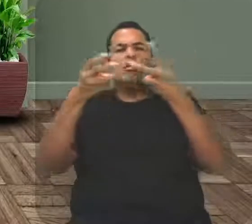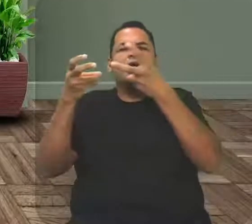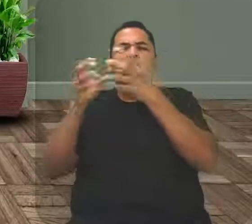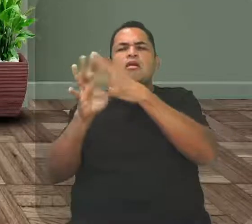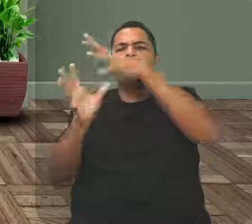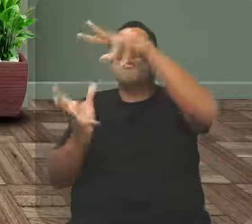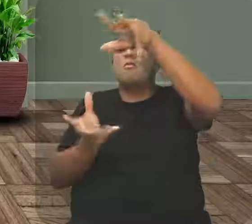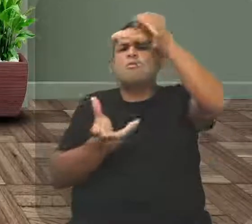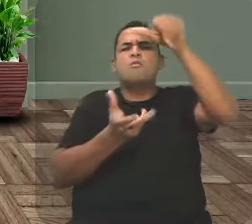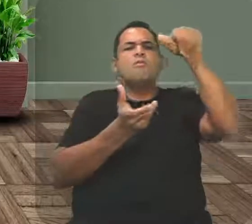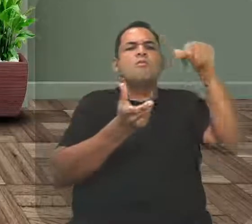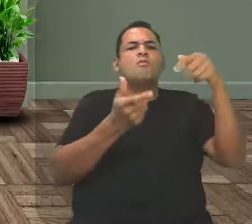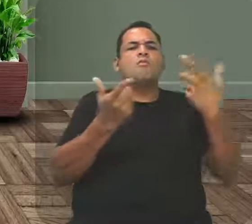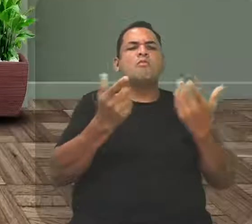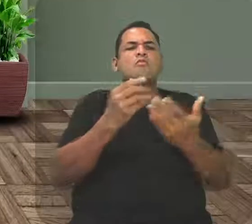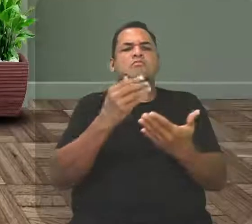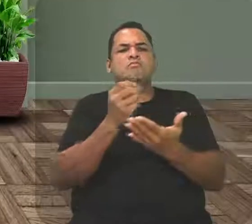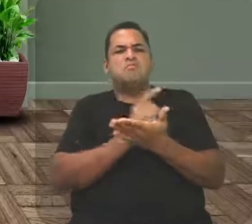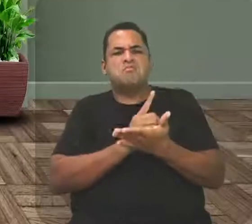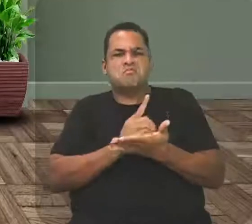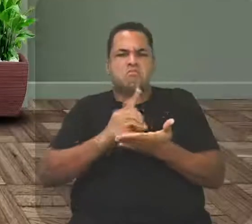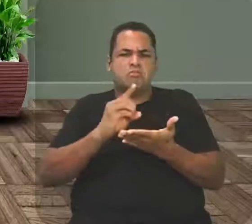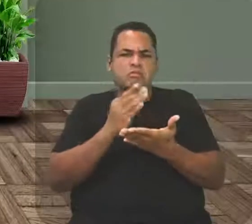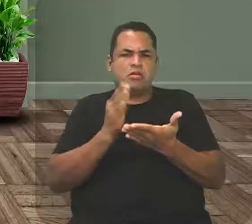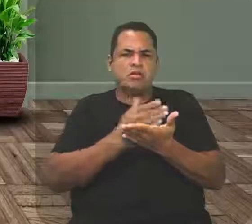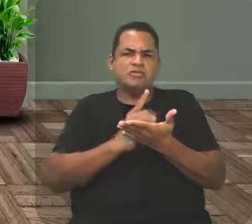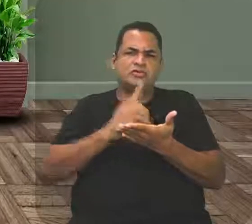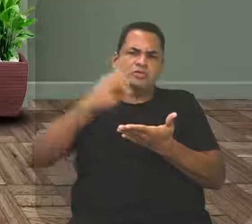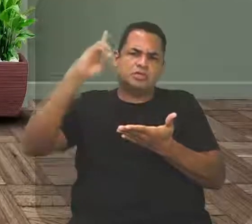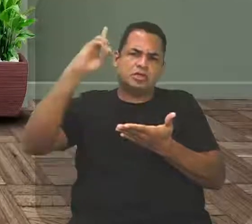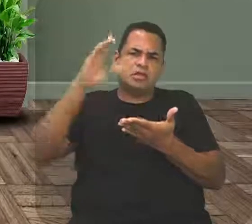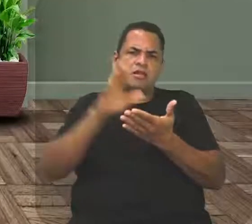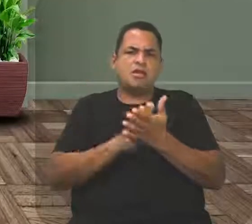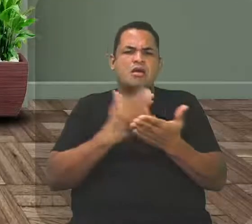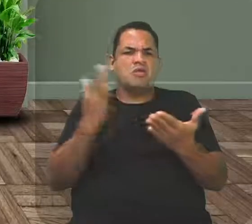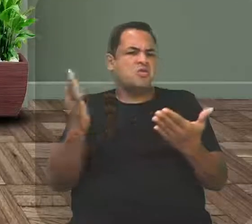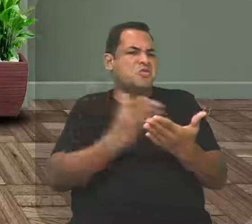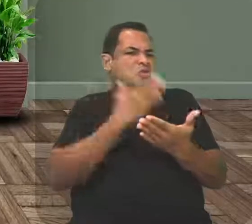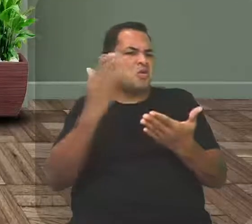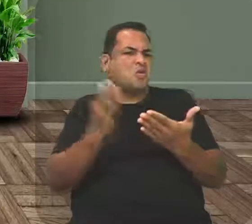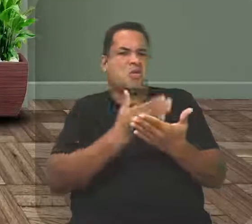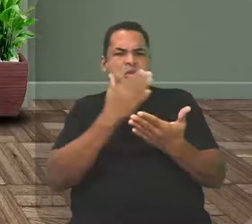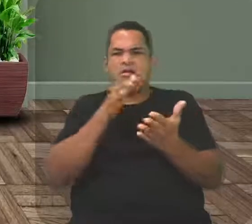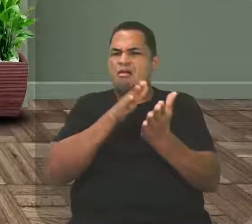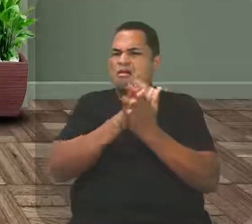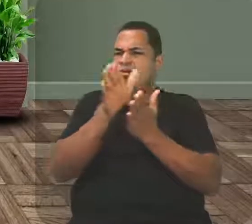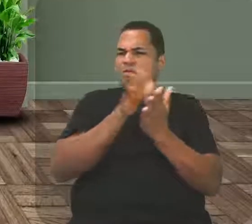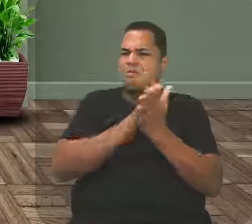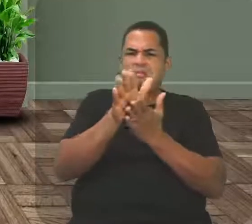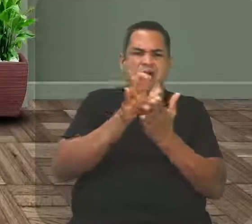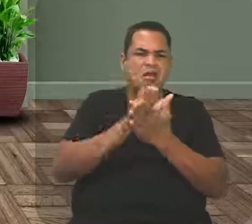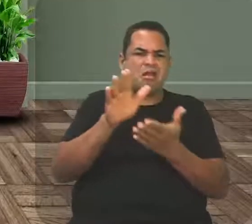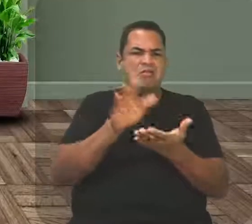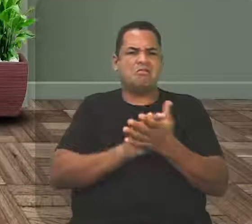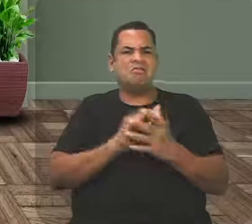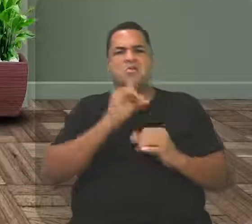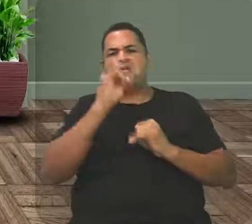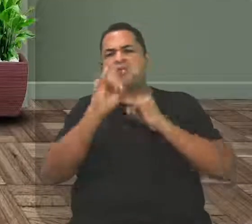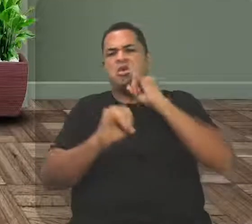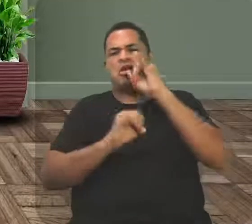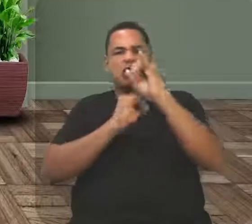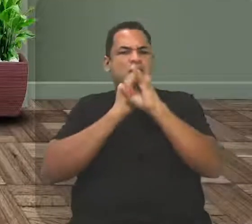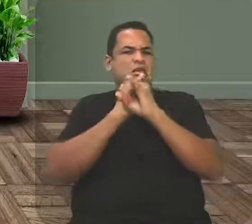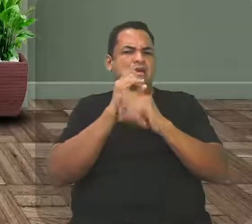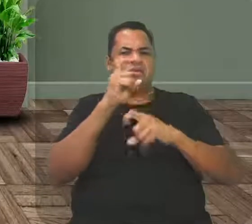além desse gênero, bíblias, gibis, revistas, jornais, impressos ou digitais, o importante é